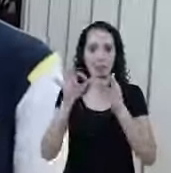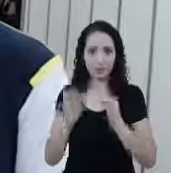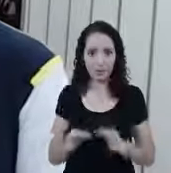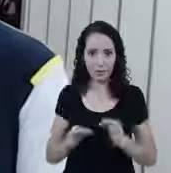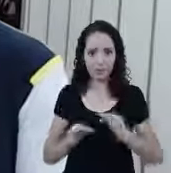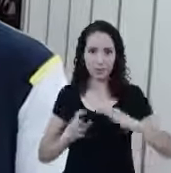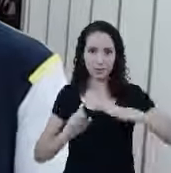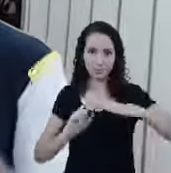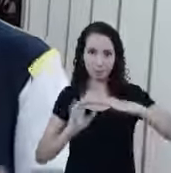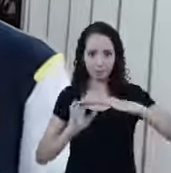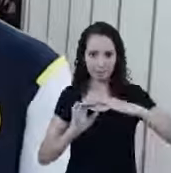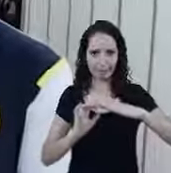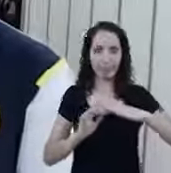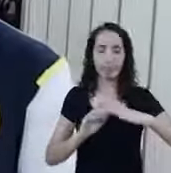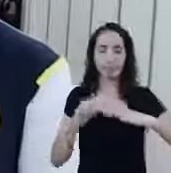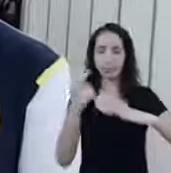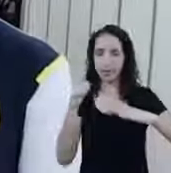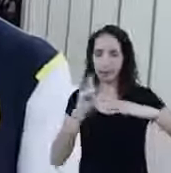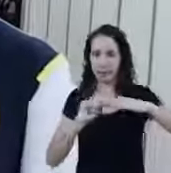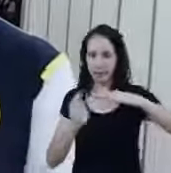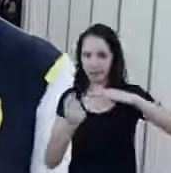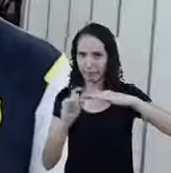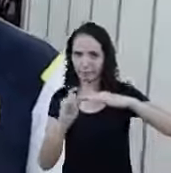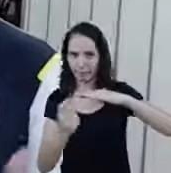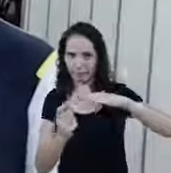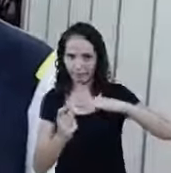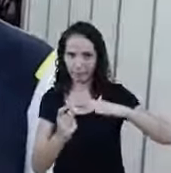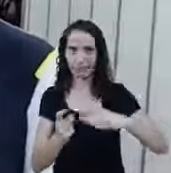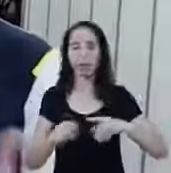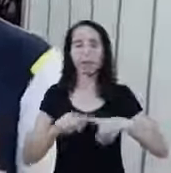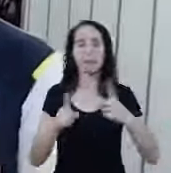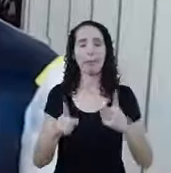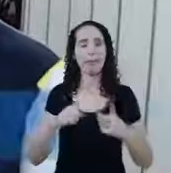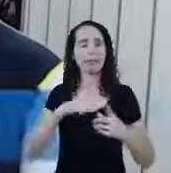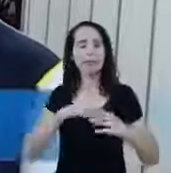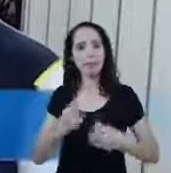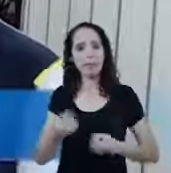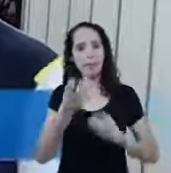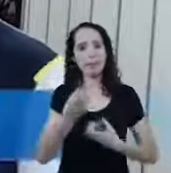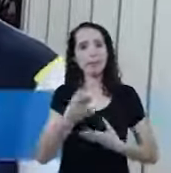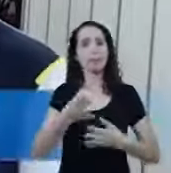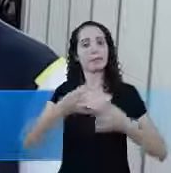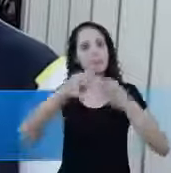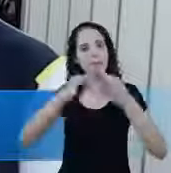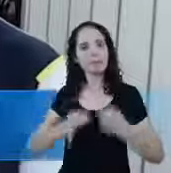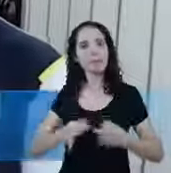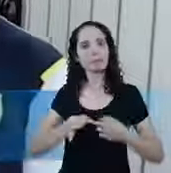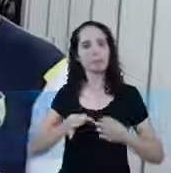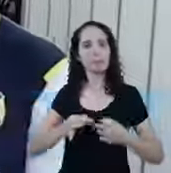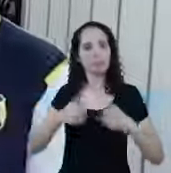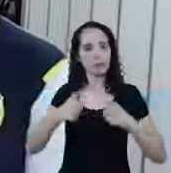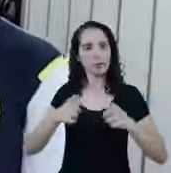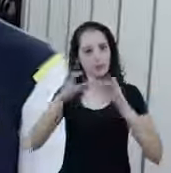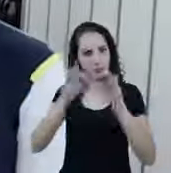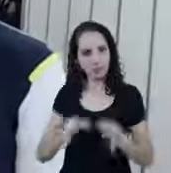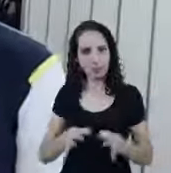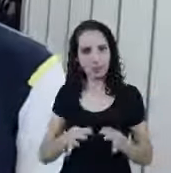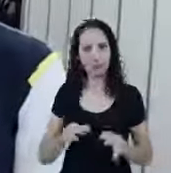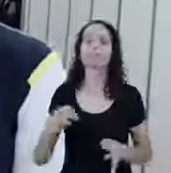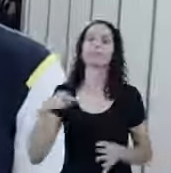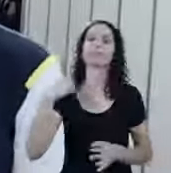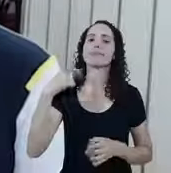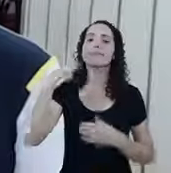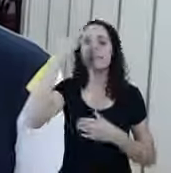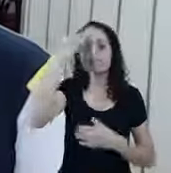Confiável Para que você possa entender De uma fonte Fidedigna O que é que você Precisa fazer Doutor João